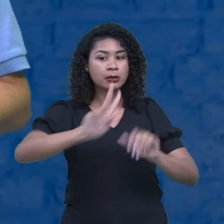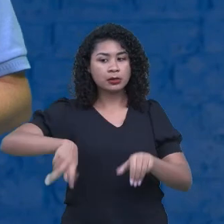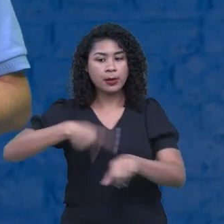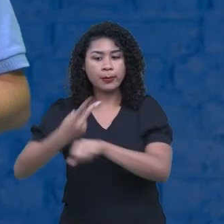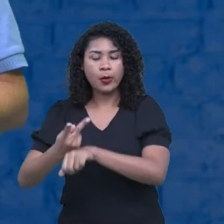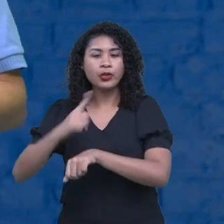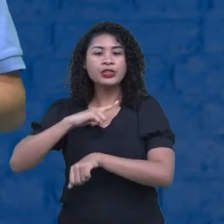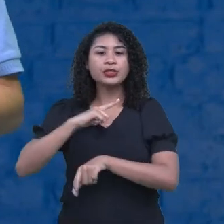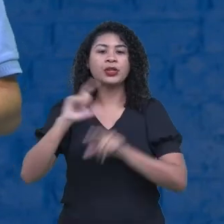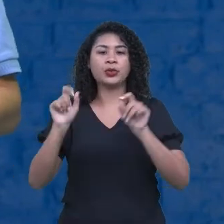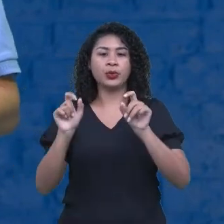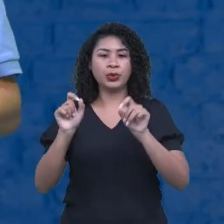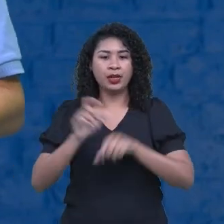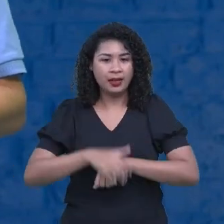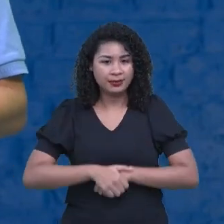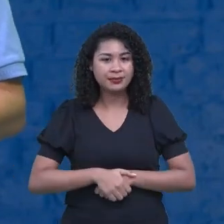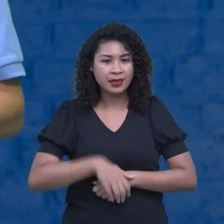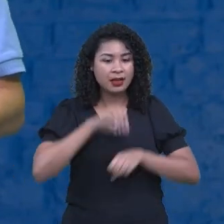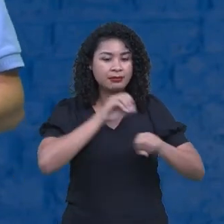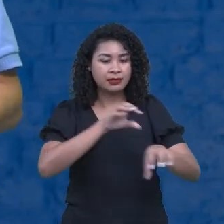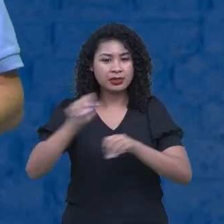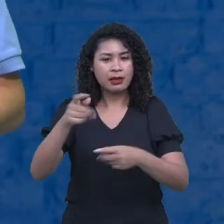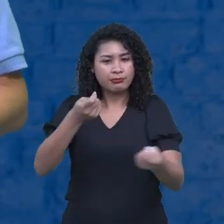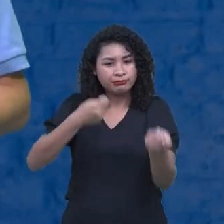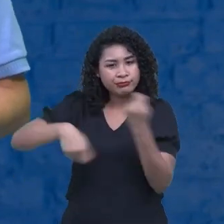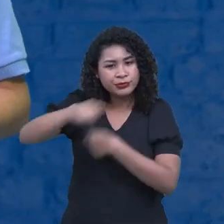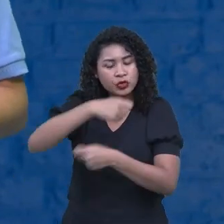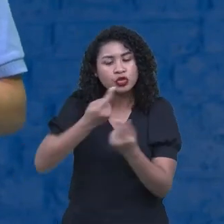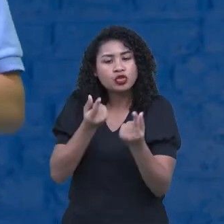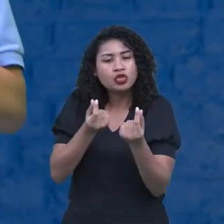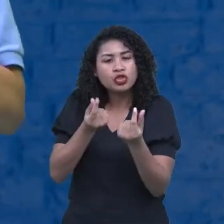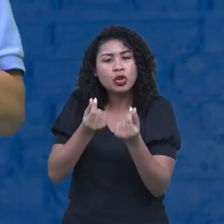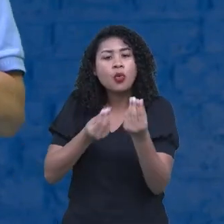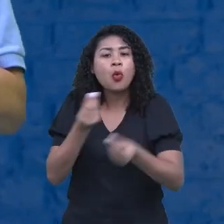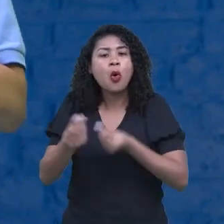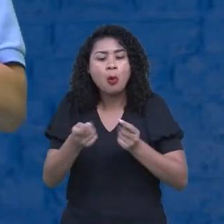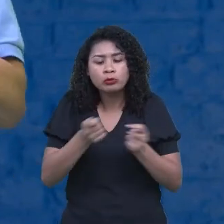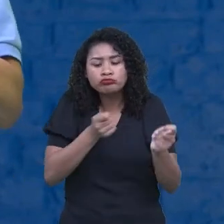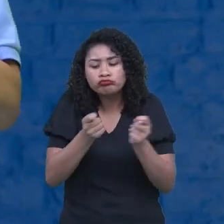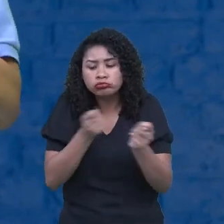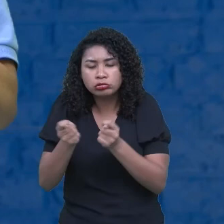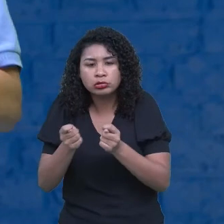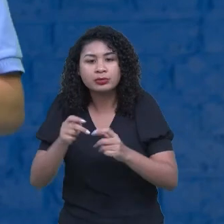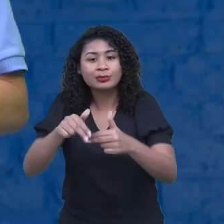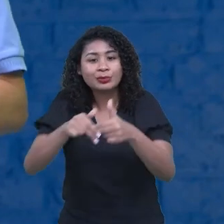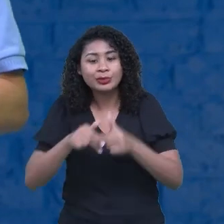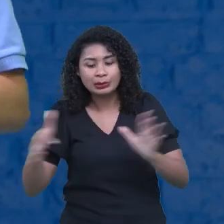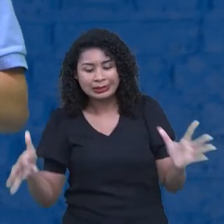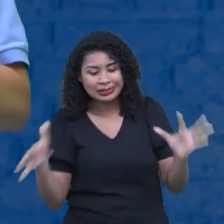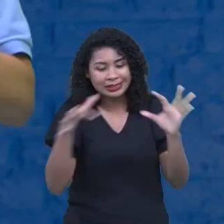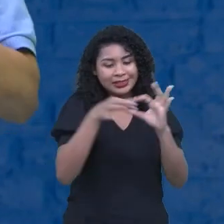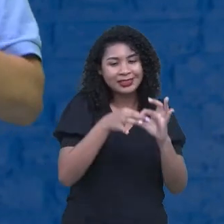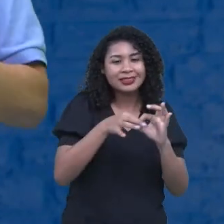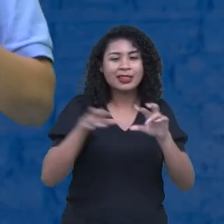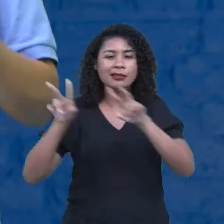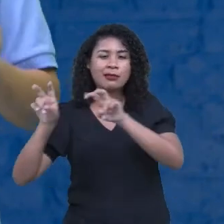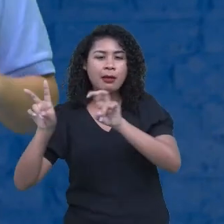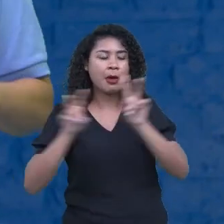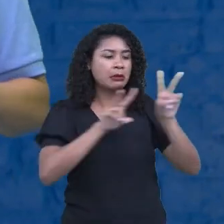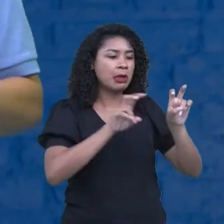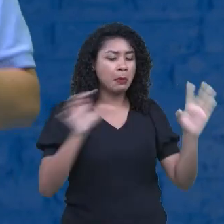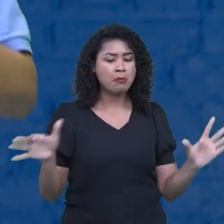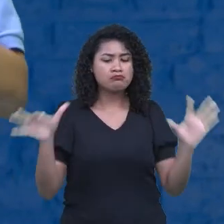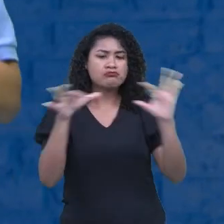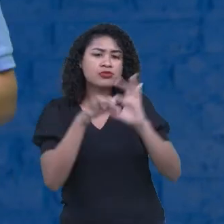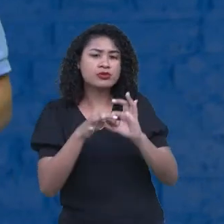financeira. Também faz parte, está interligado. Nada se desconecta. Tudo está conectado. Eu sempre digo que tudo